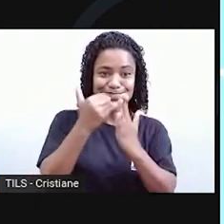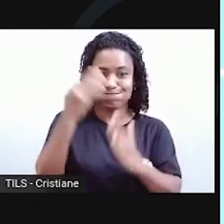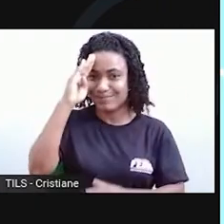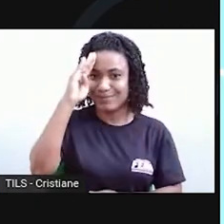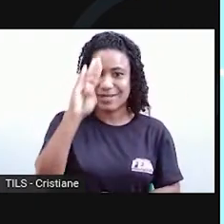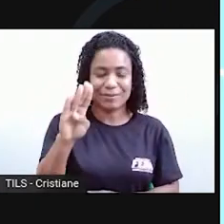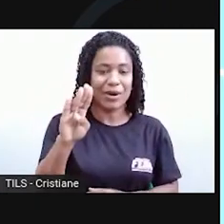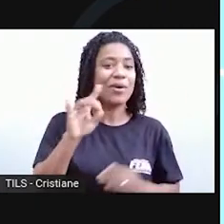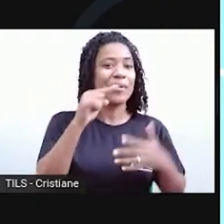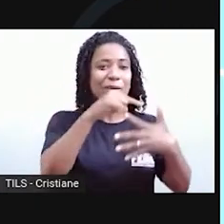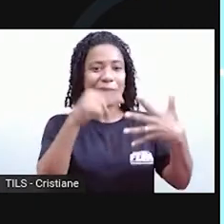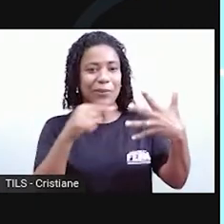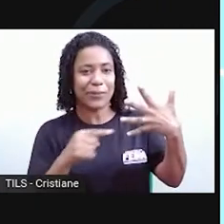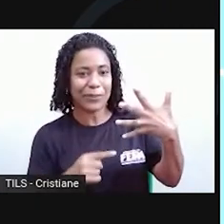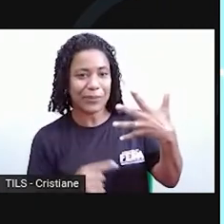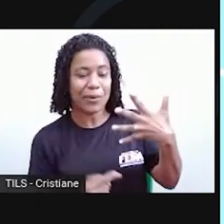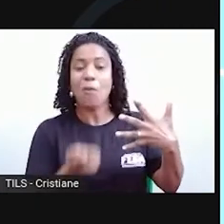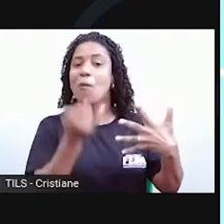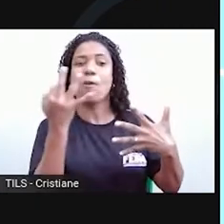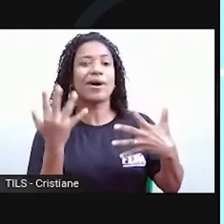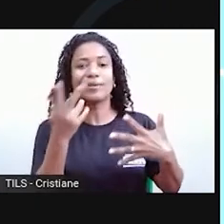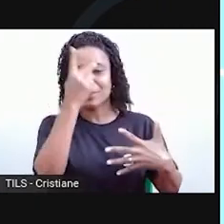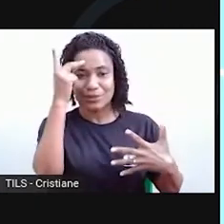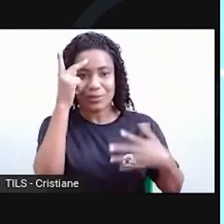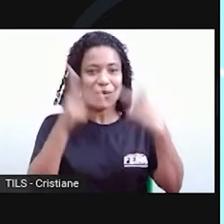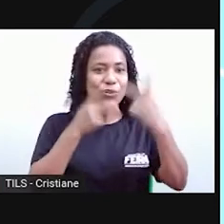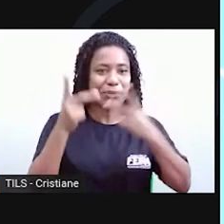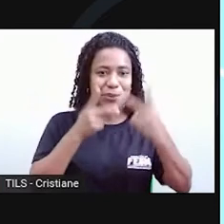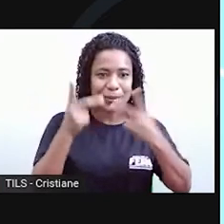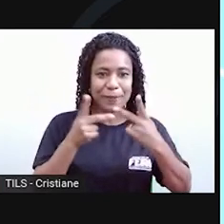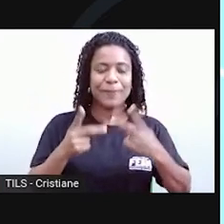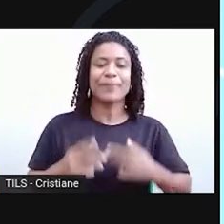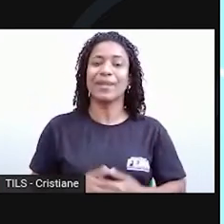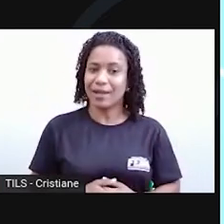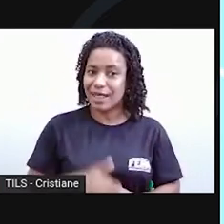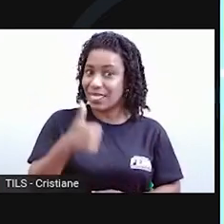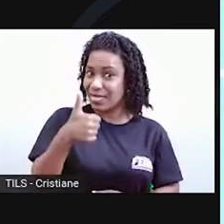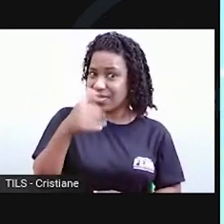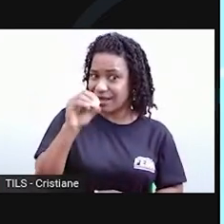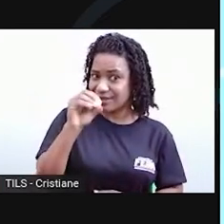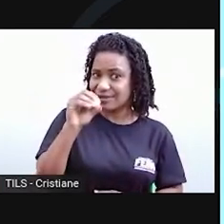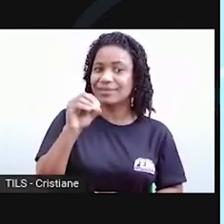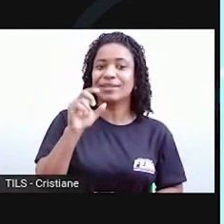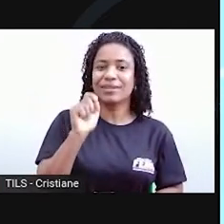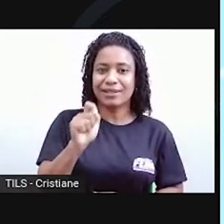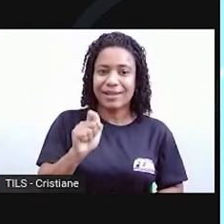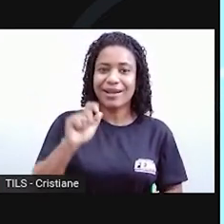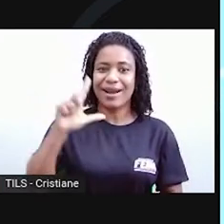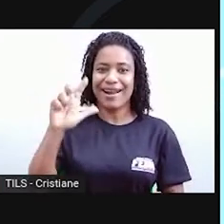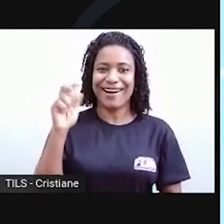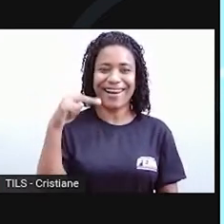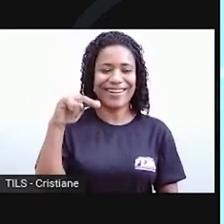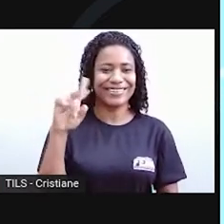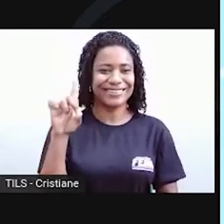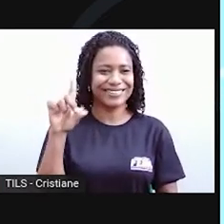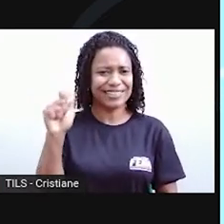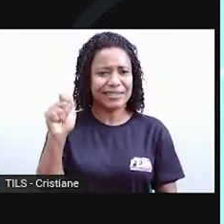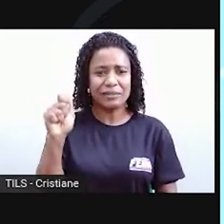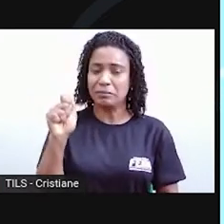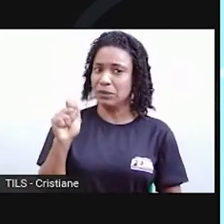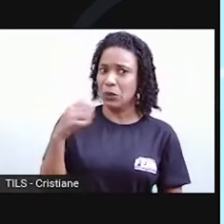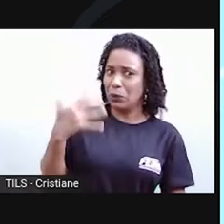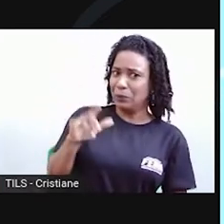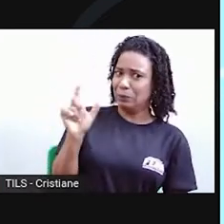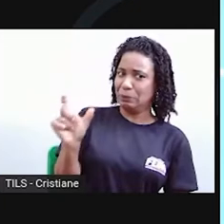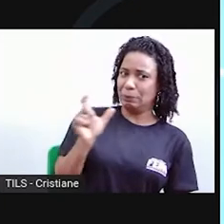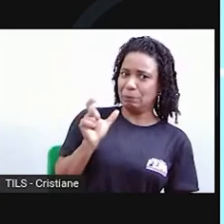de falantes. E em décimo lugar nós temos a língua Landa. Meu Deus, se até o nome do idioma é complicado de